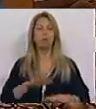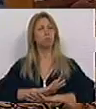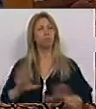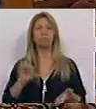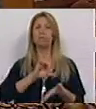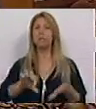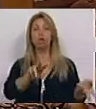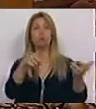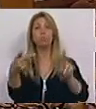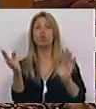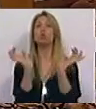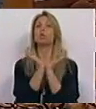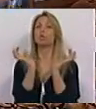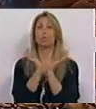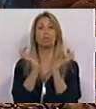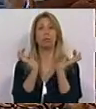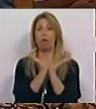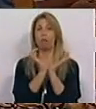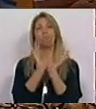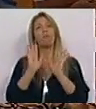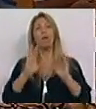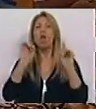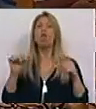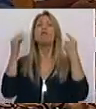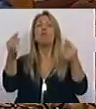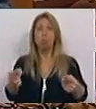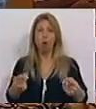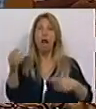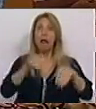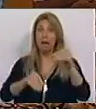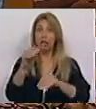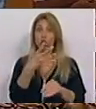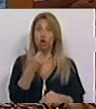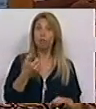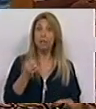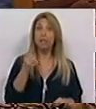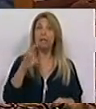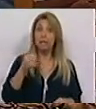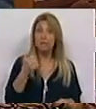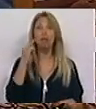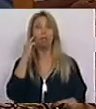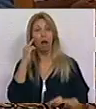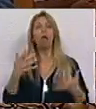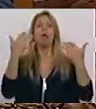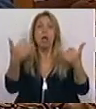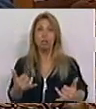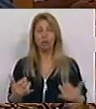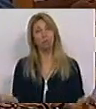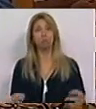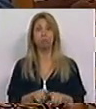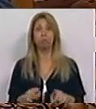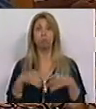Social, remetendo-a para depois das eleições de 2015. Demitiu-se de governar.